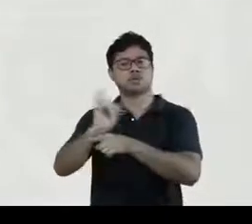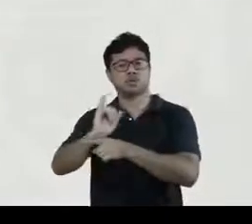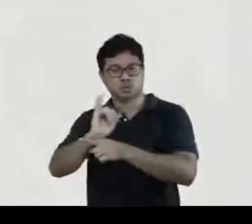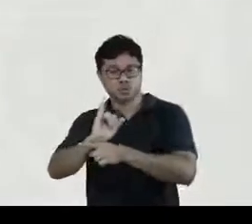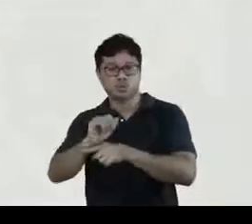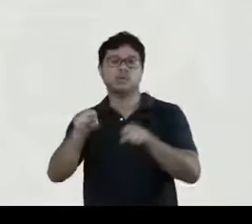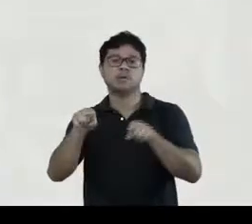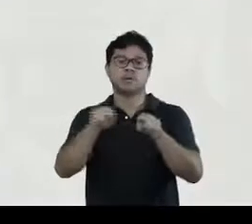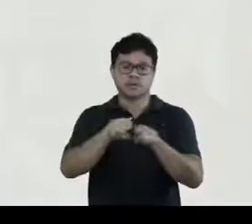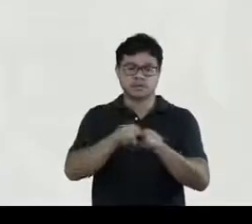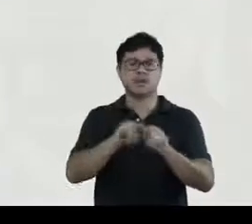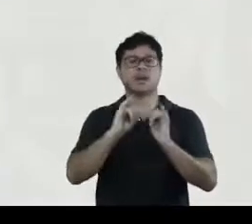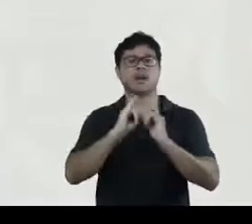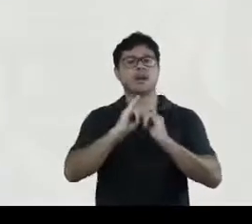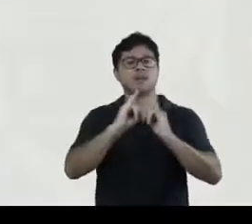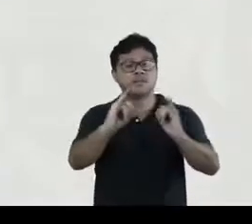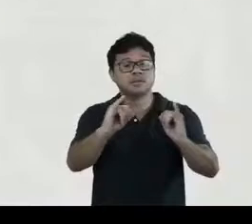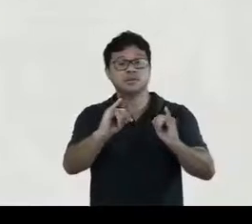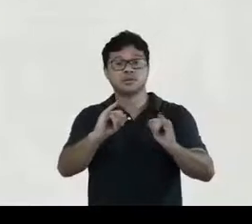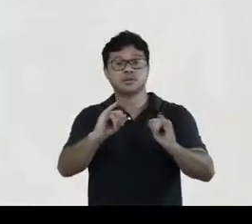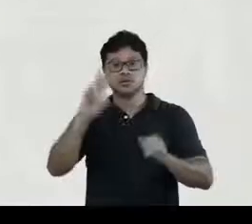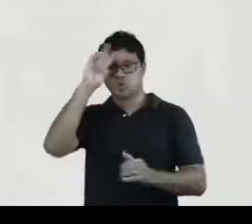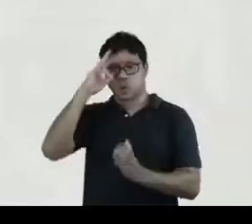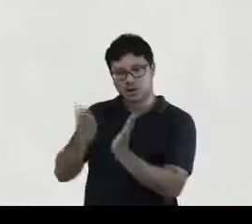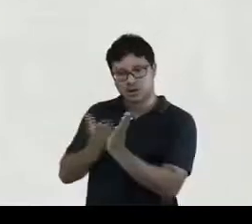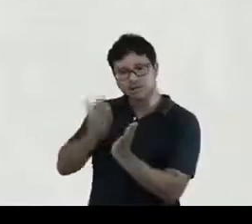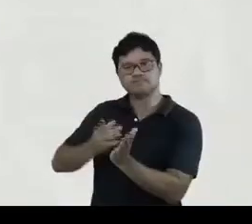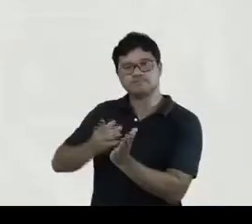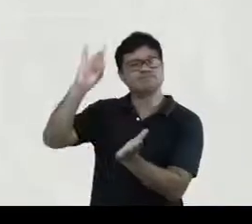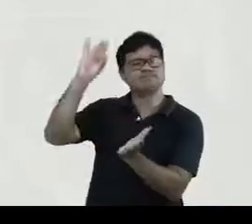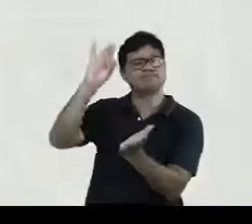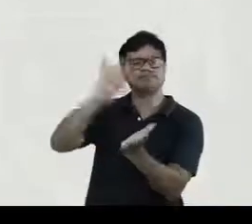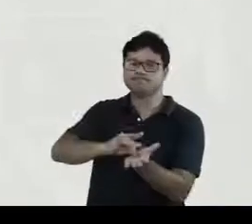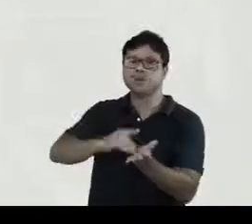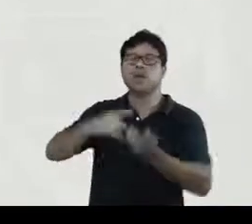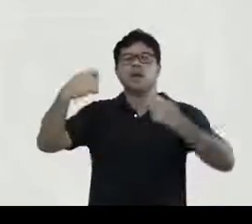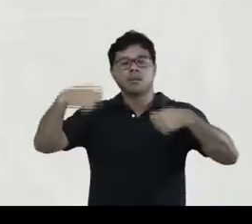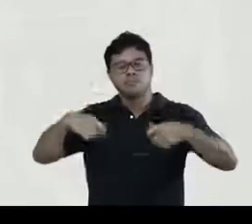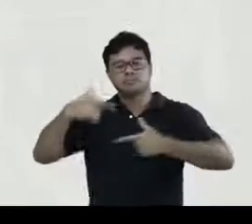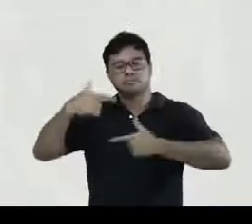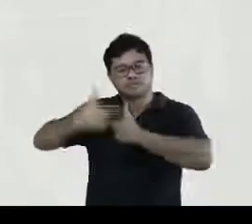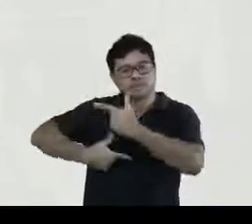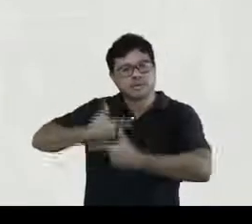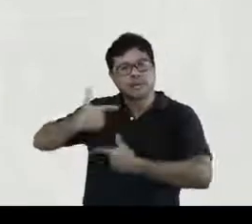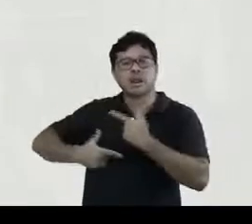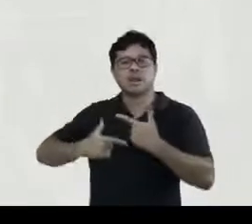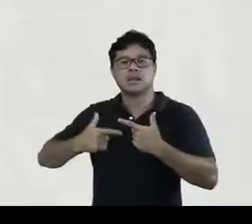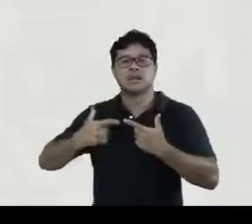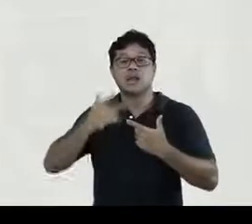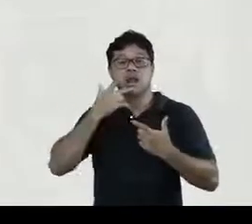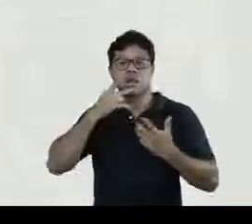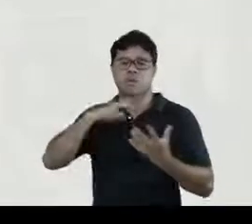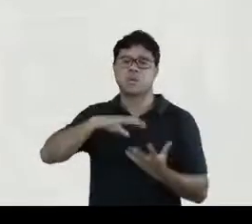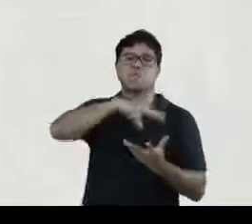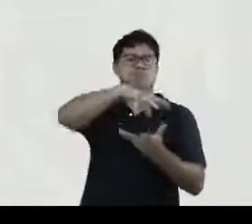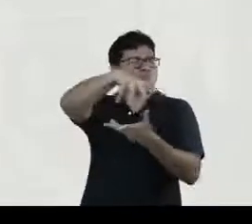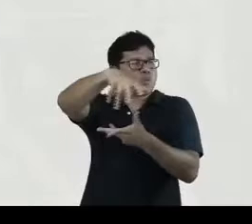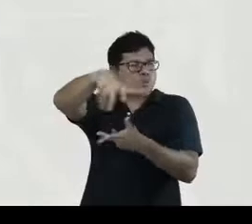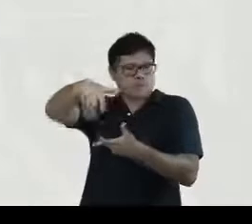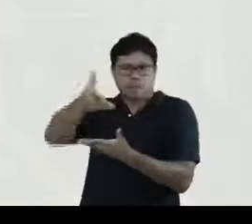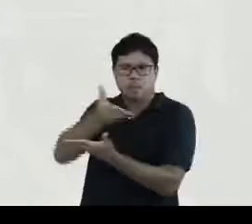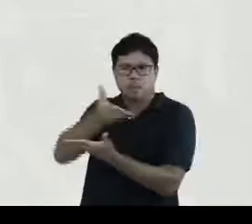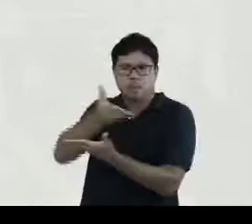e dizer que a história dos livros ela realmente deve operar nessa escala internacional